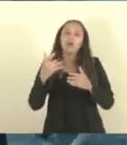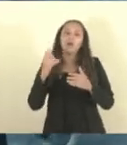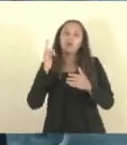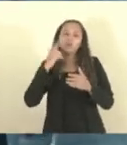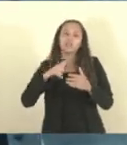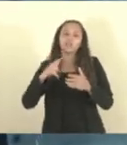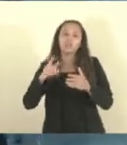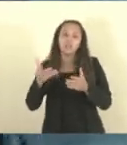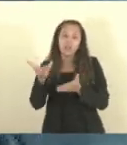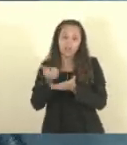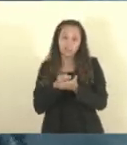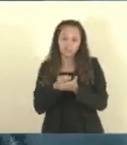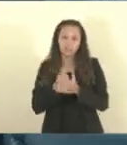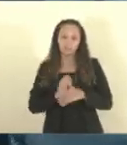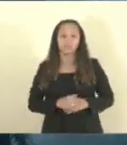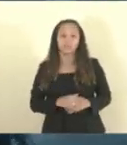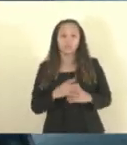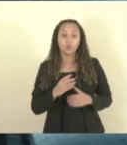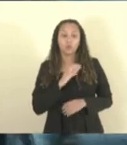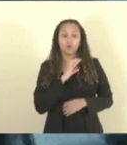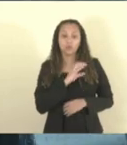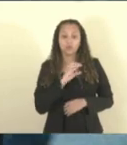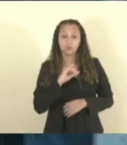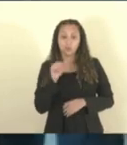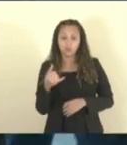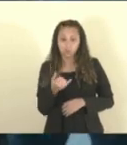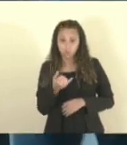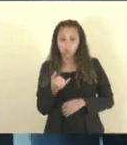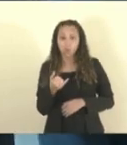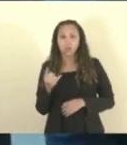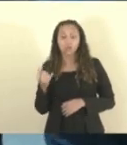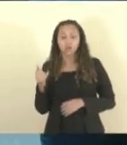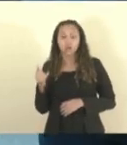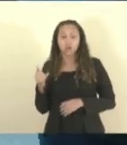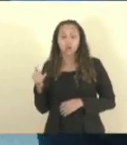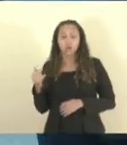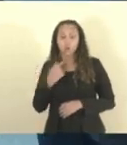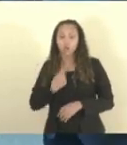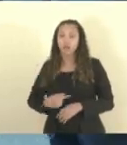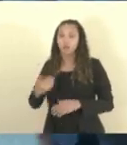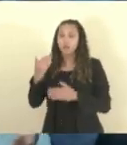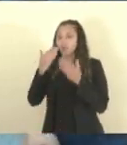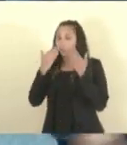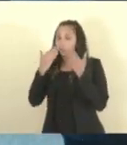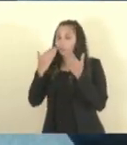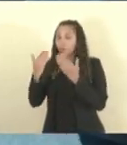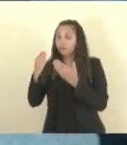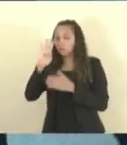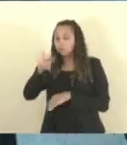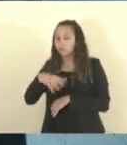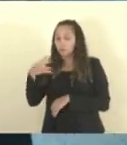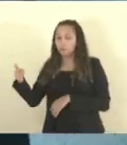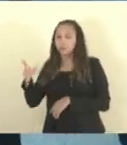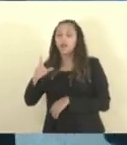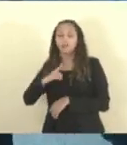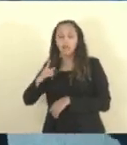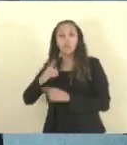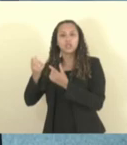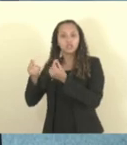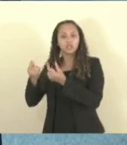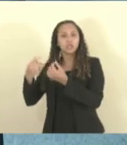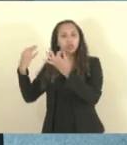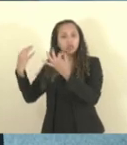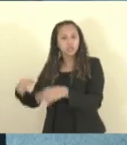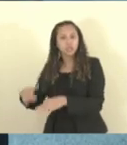comissão de finanças, considerando que o governo apresentou todas as planilhas e que, portanto, tem o recurso necessário para